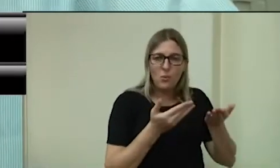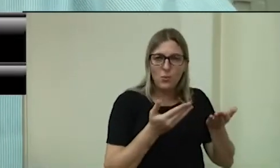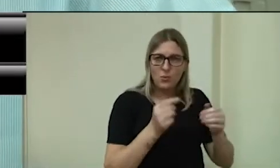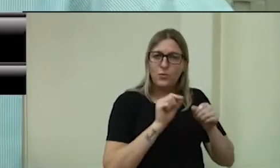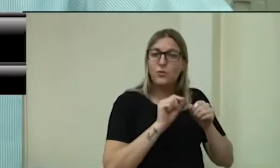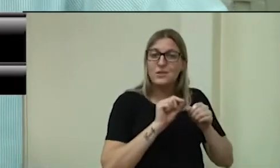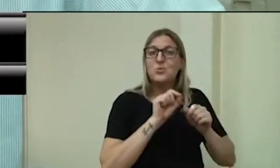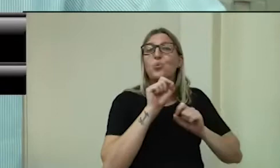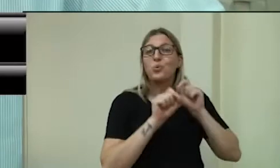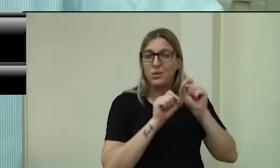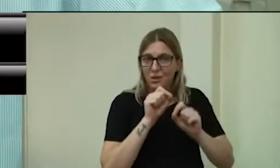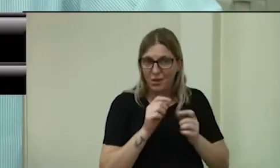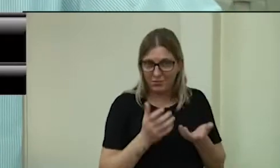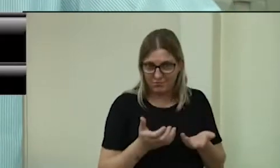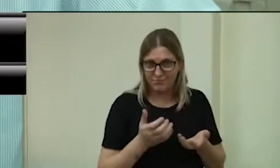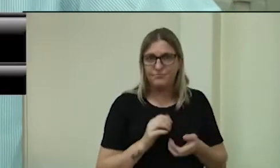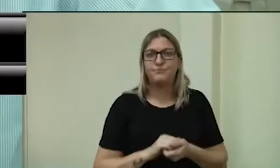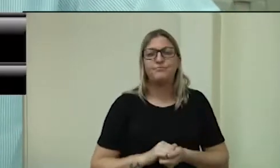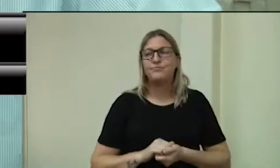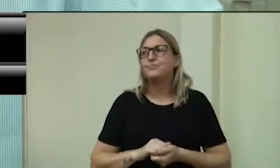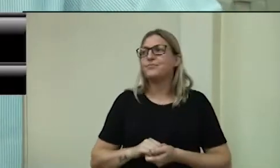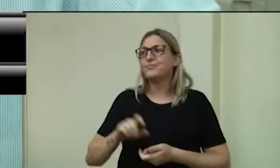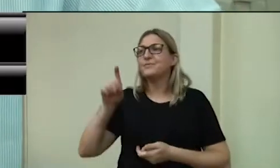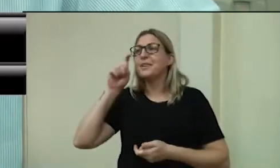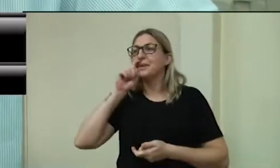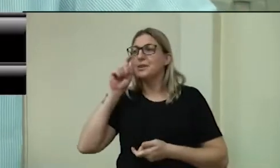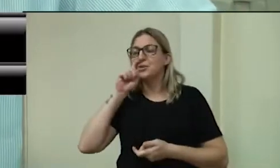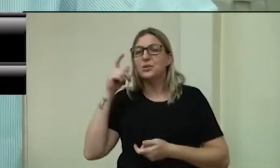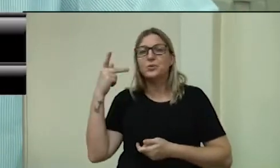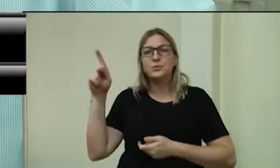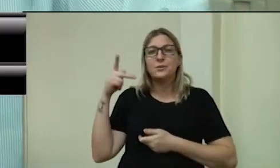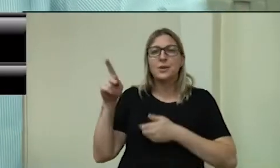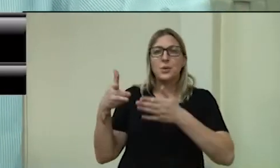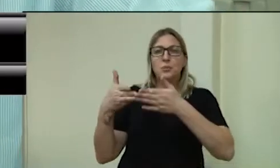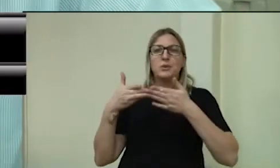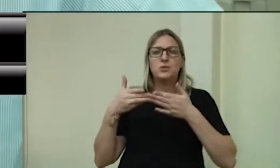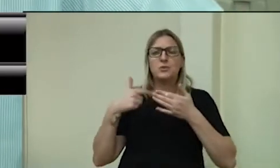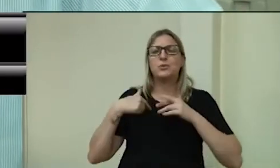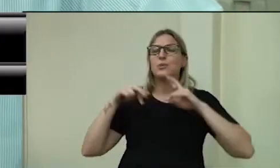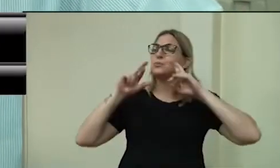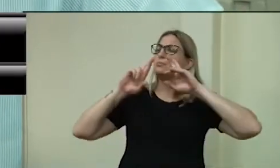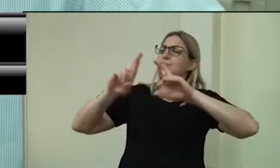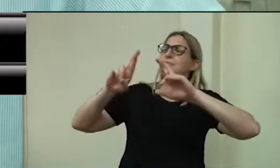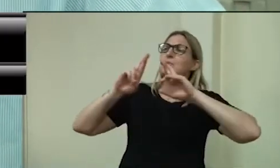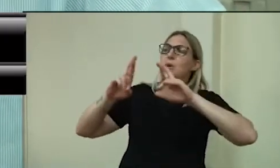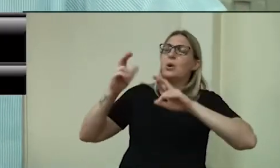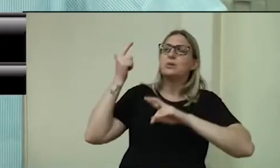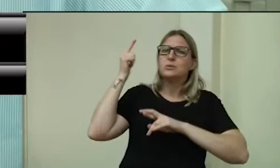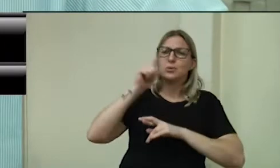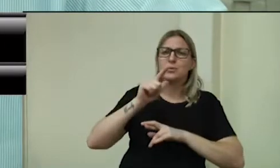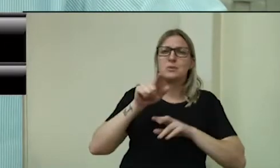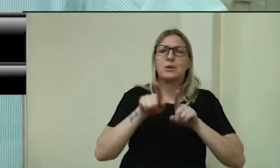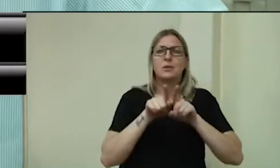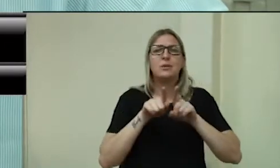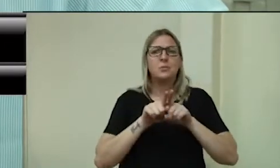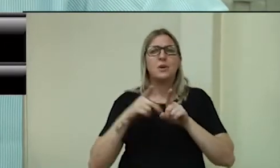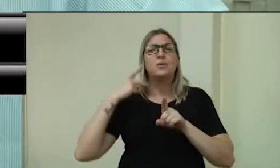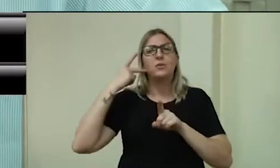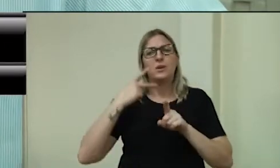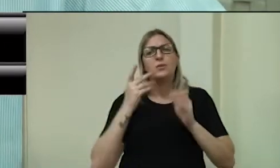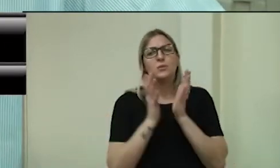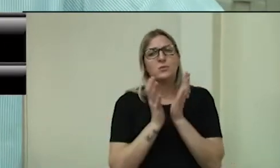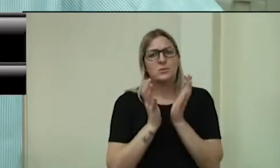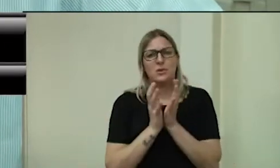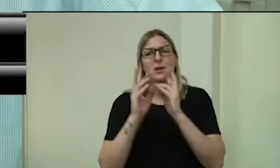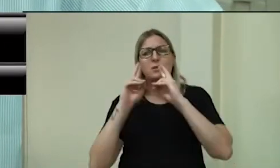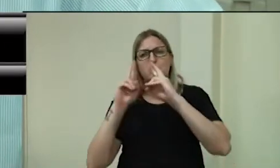Serginho, quanto for teu pedido, sempre, eu torço que saia, e vários vereadores aí, torço mesmo, sabe por quê? Porque, na verdade, eu sei que